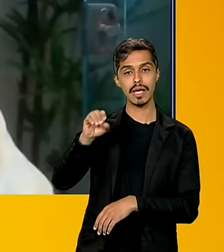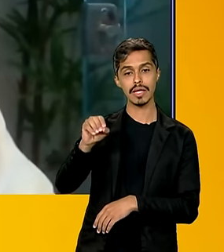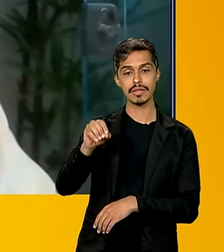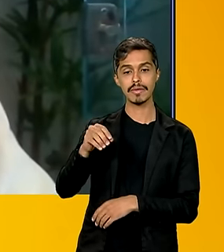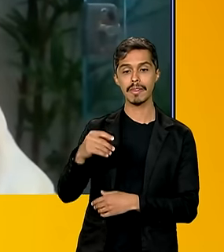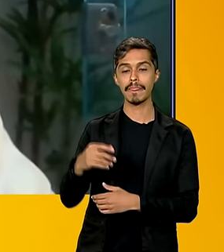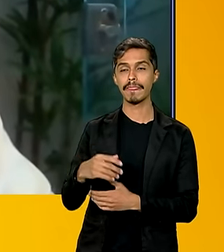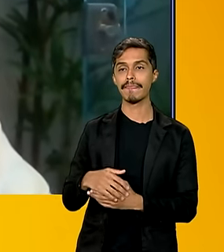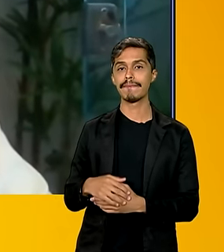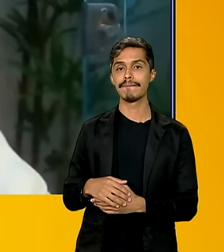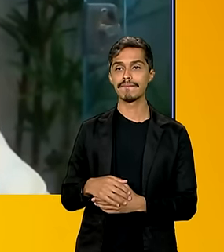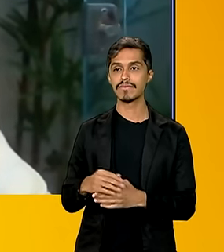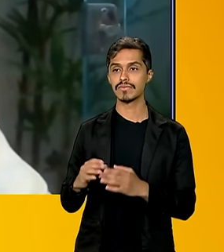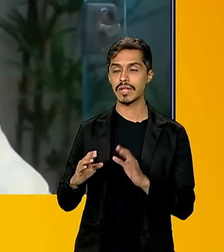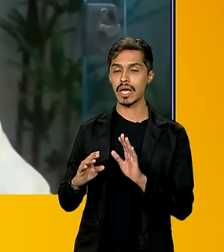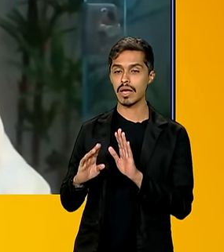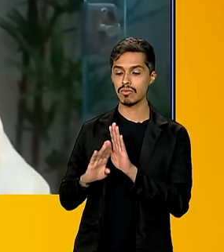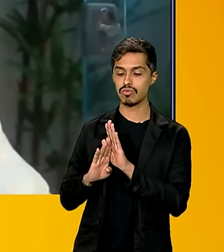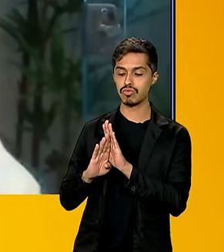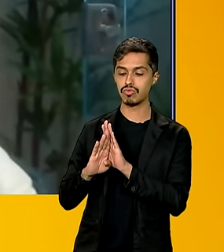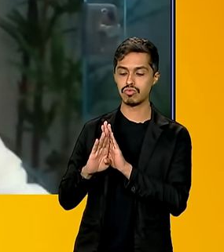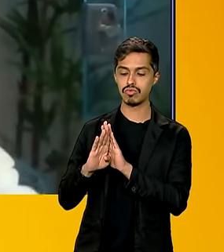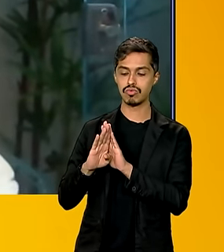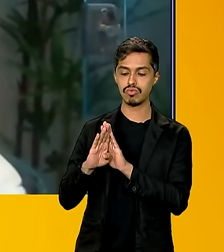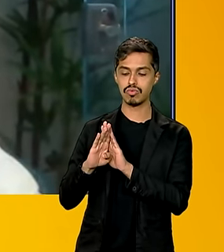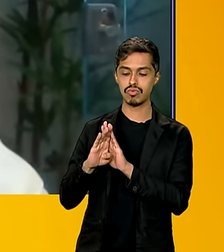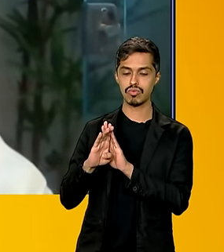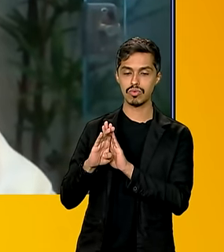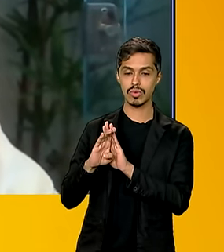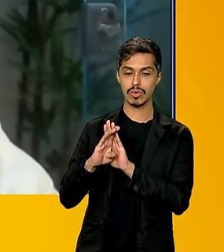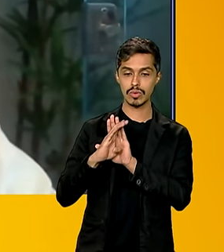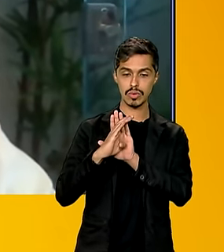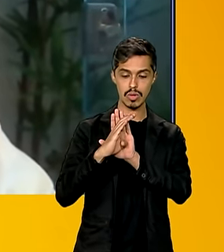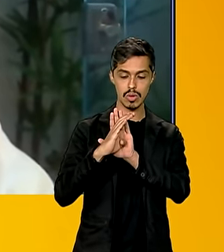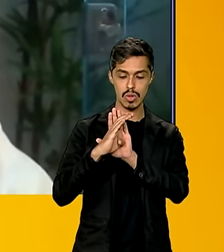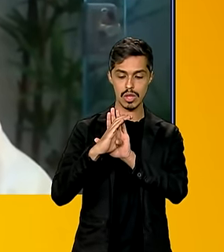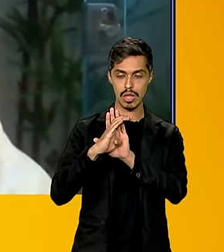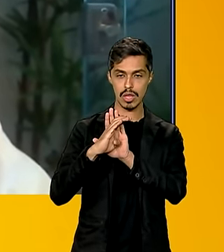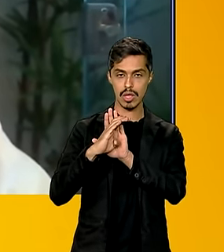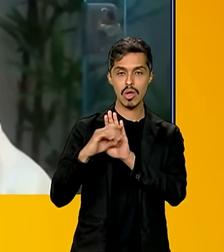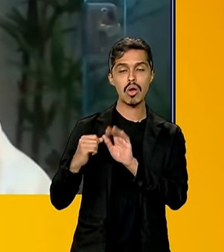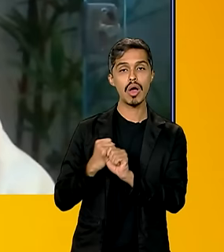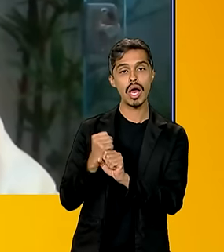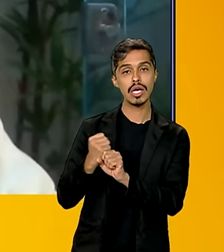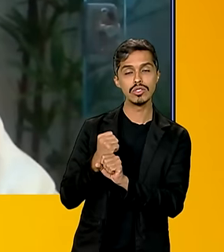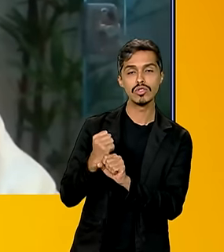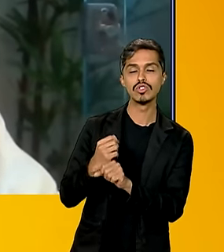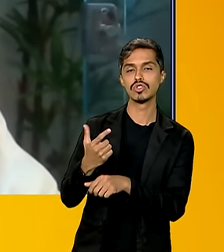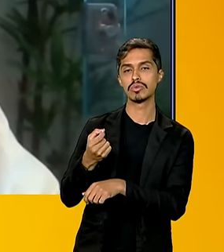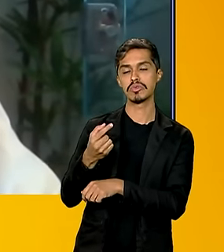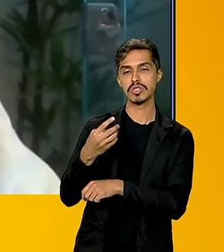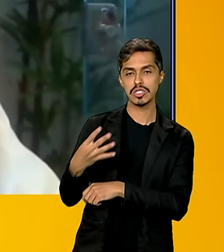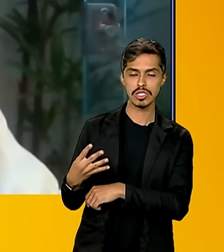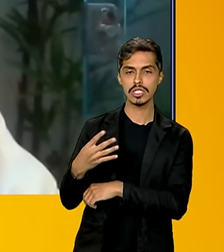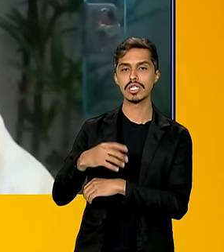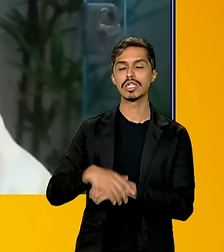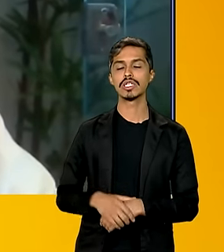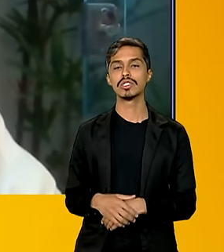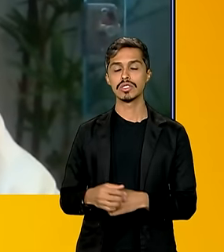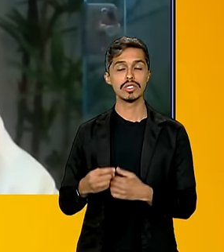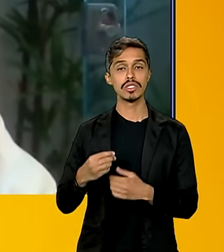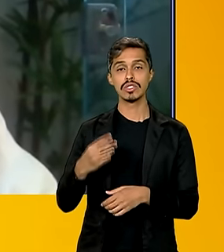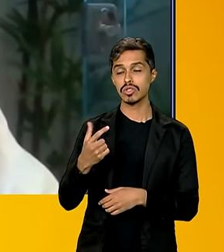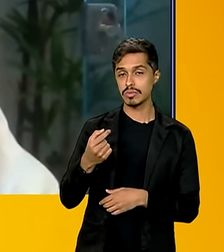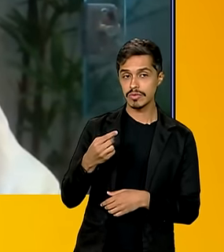uma inflexão na curva, que vinha sendo uma curva de alta no ano de 2023, uma alta expressiva do desmatamento no Cerrado em